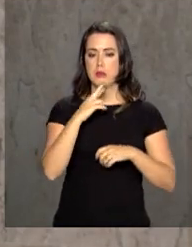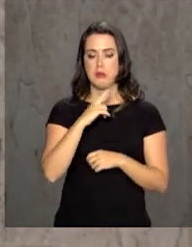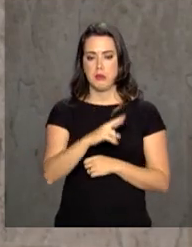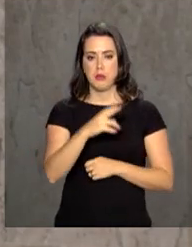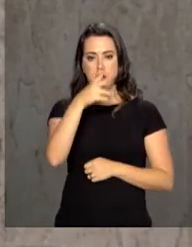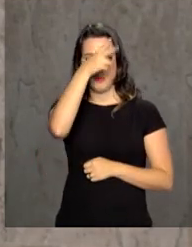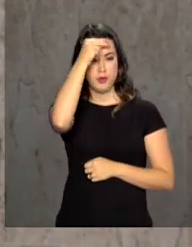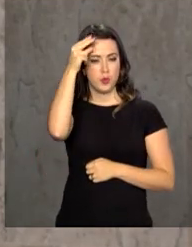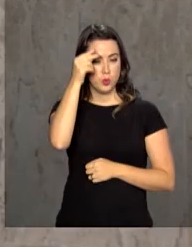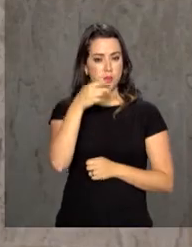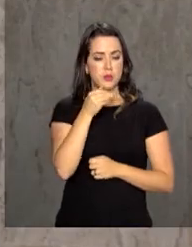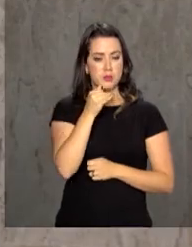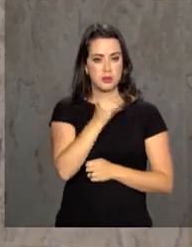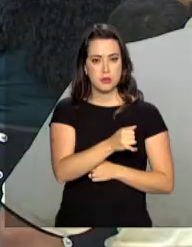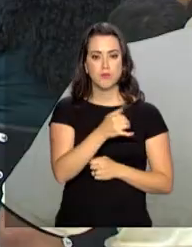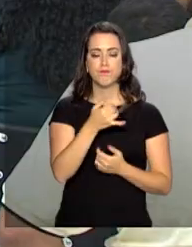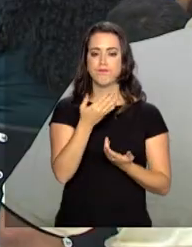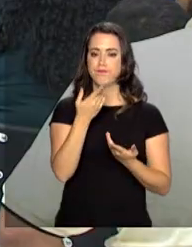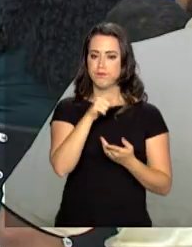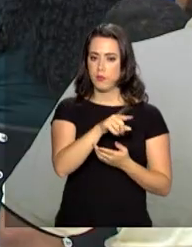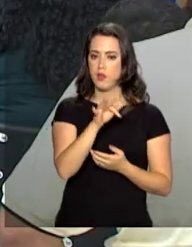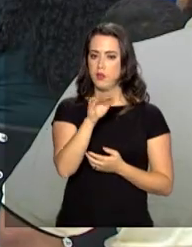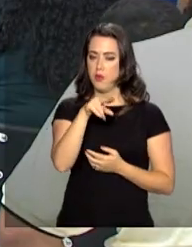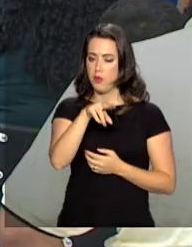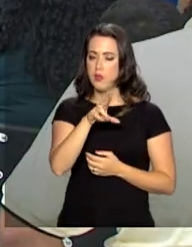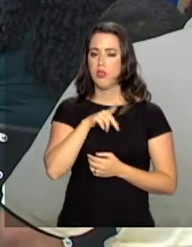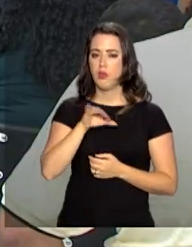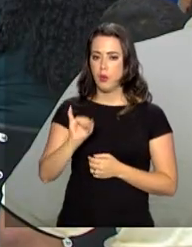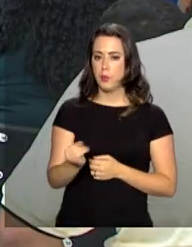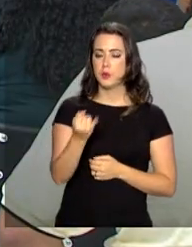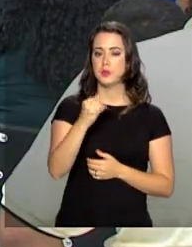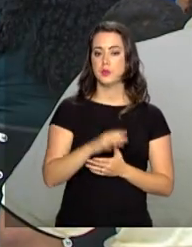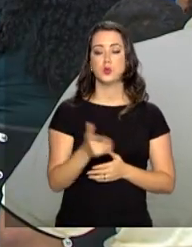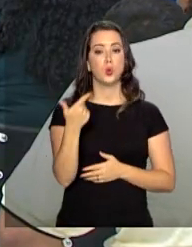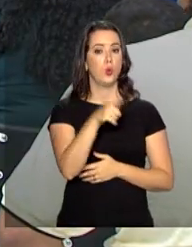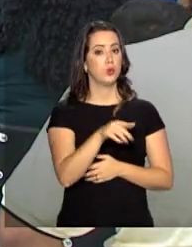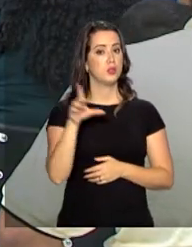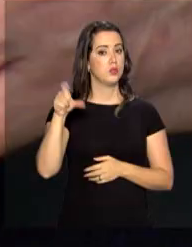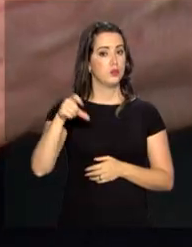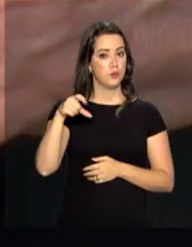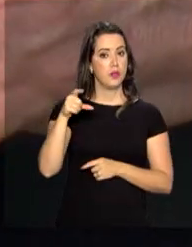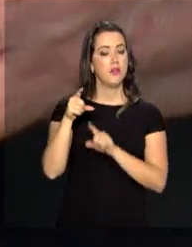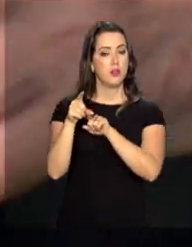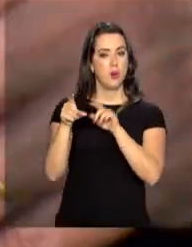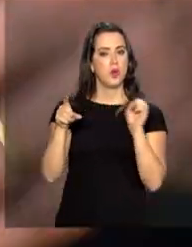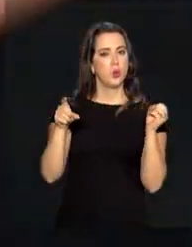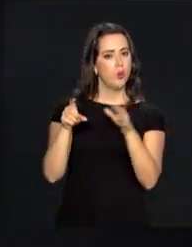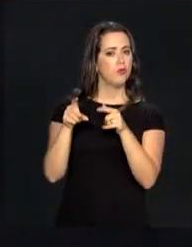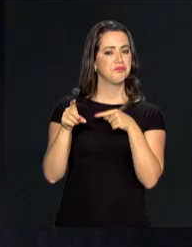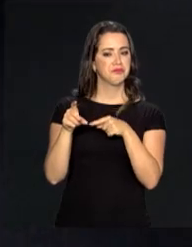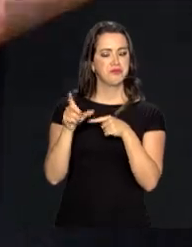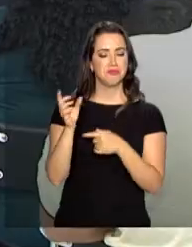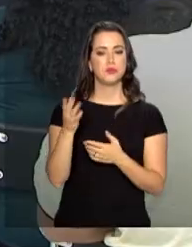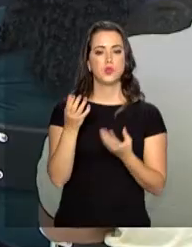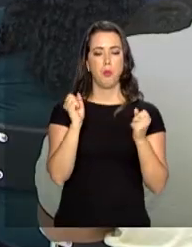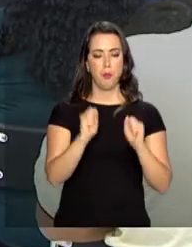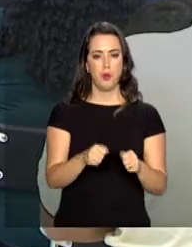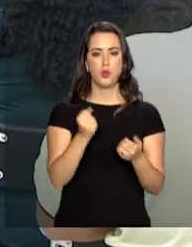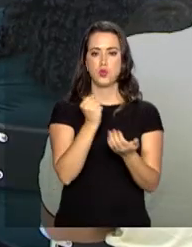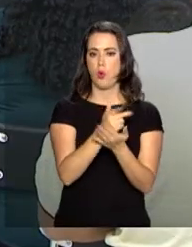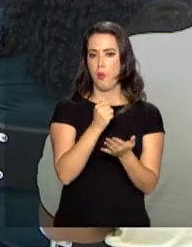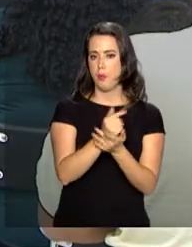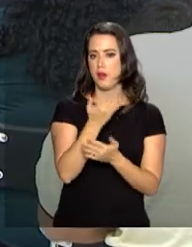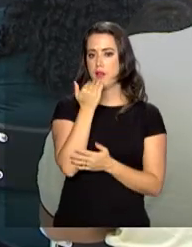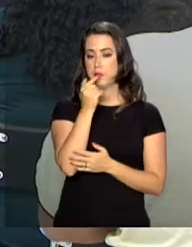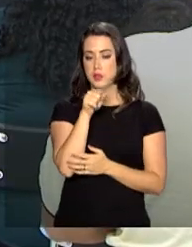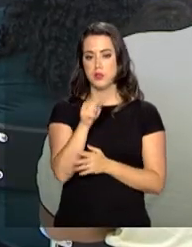os detalhes finais, tenham oportunidade. Outra novidade é o cartão usado para merenda escolar no âmbito do Programa Nacional de Alimentos. Os